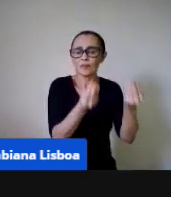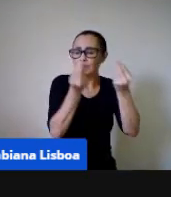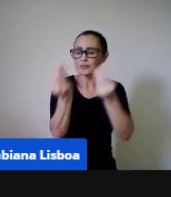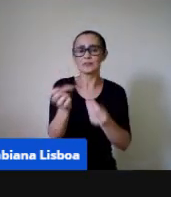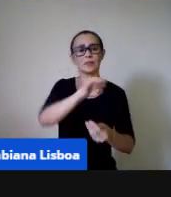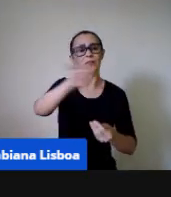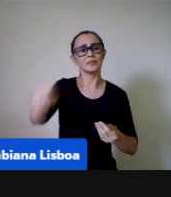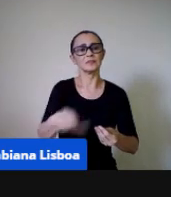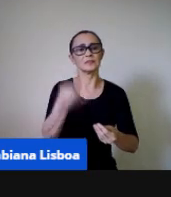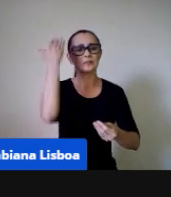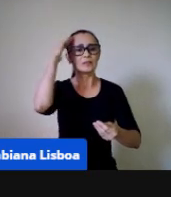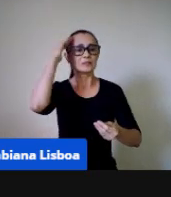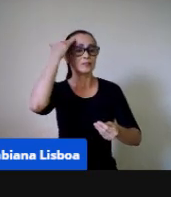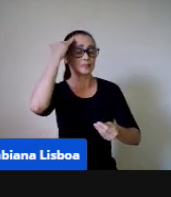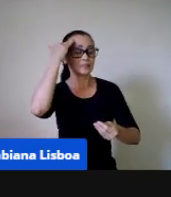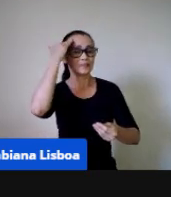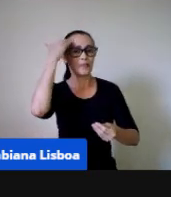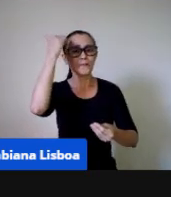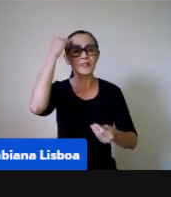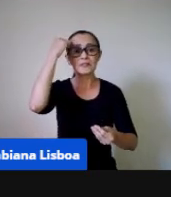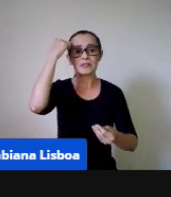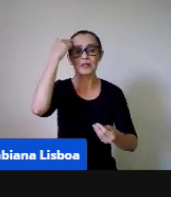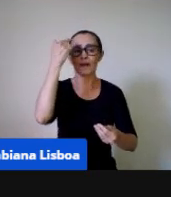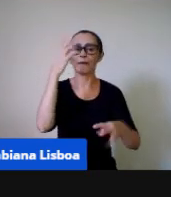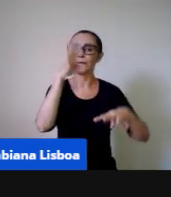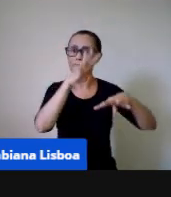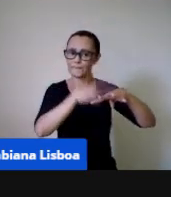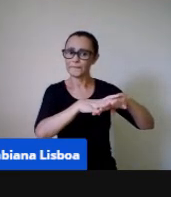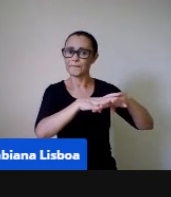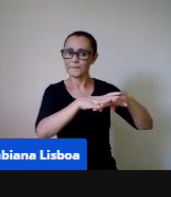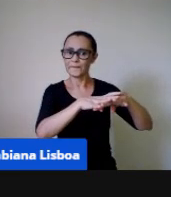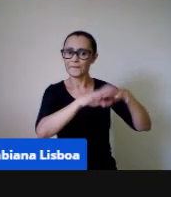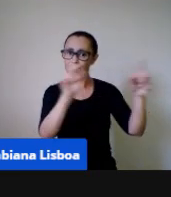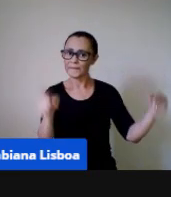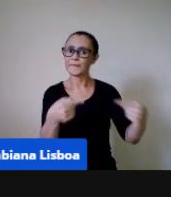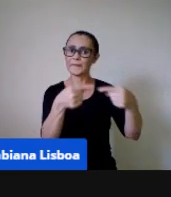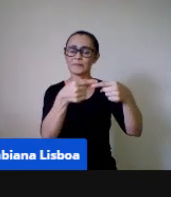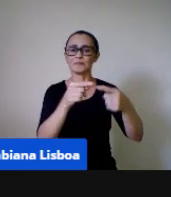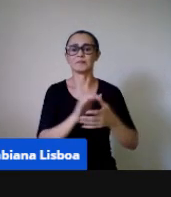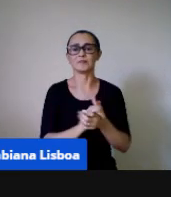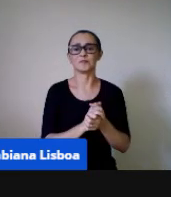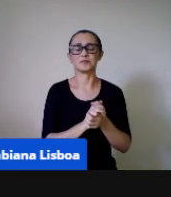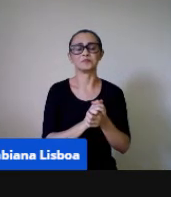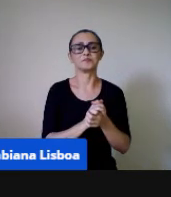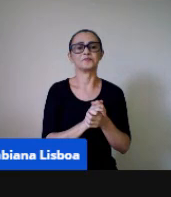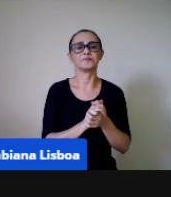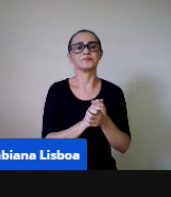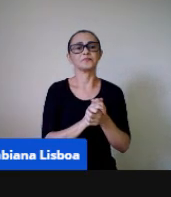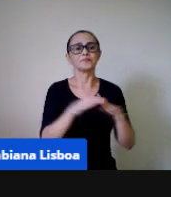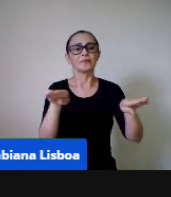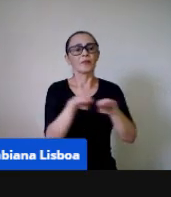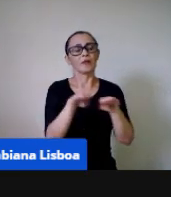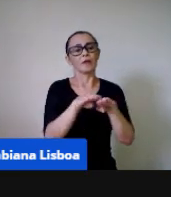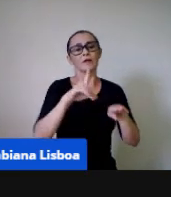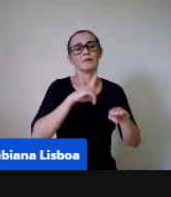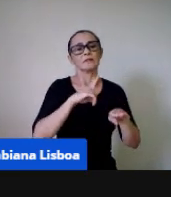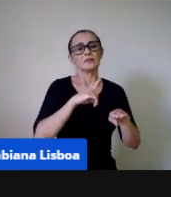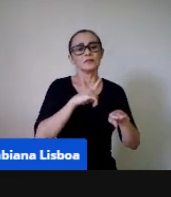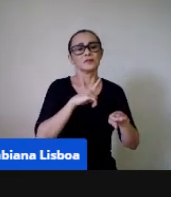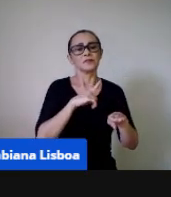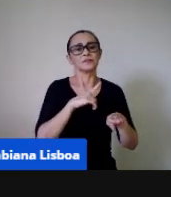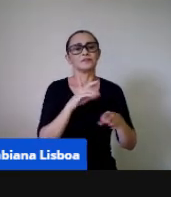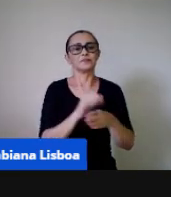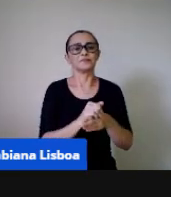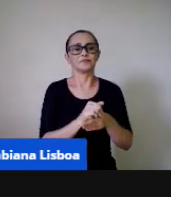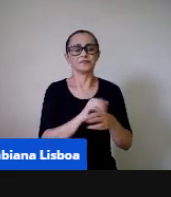pensar sobre a matemática. Pode passar o outro slide. Nós temos também espaço e forma,